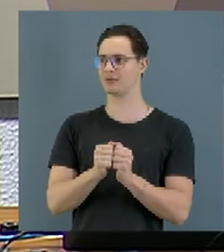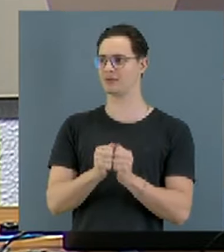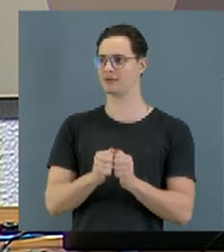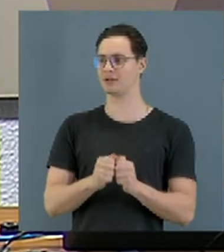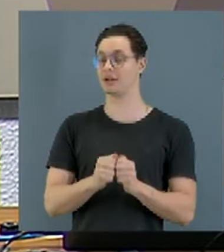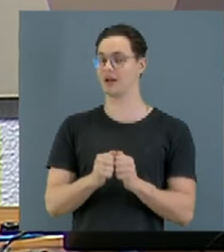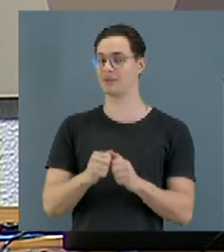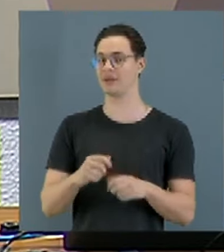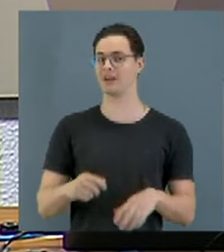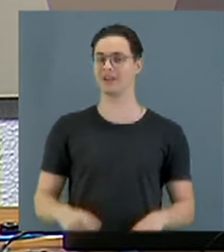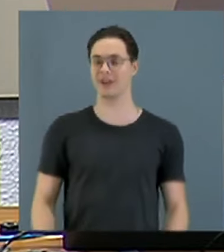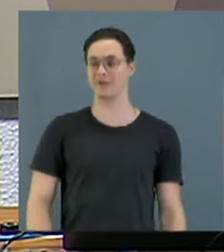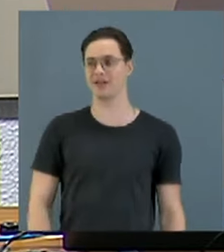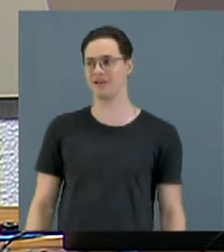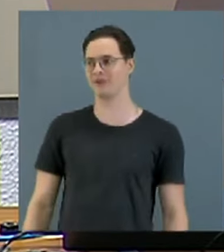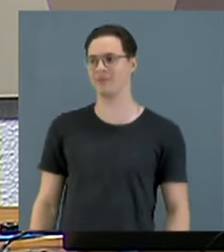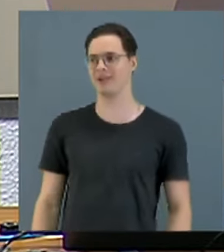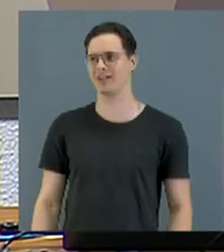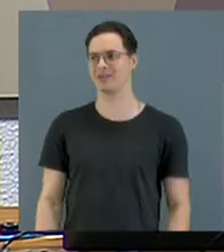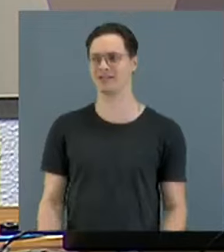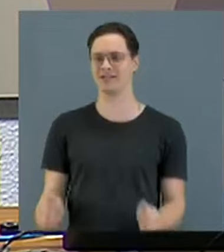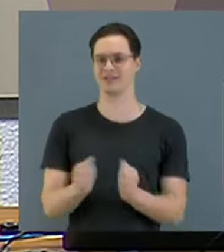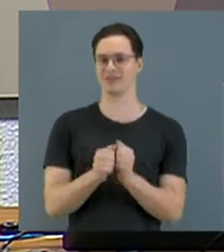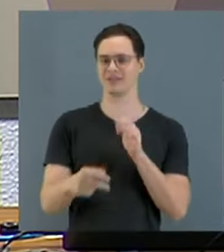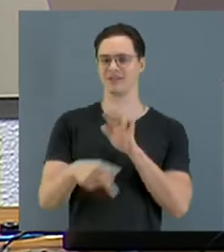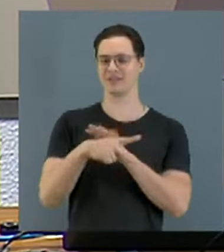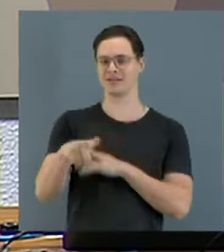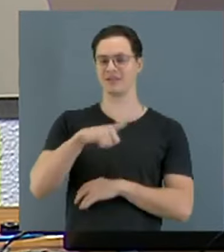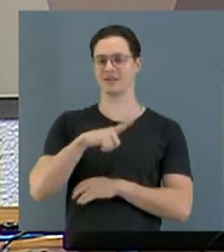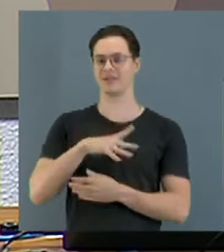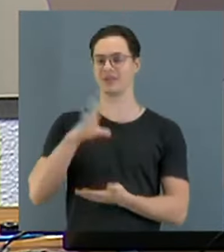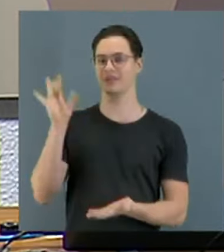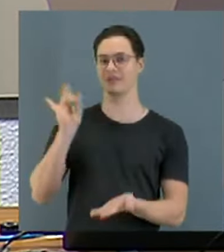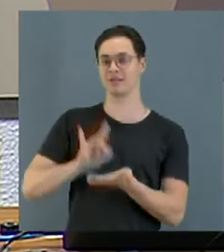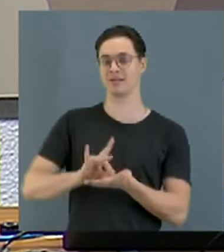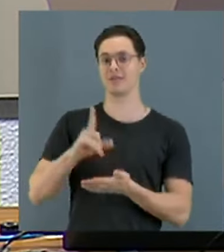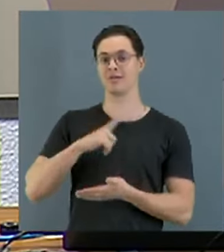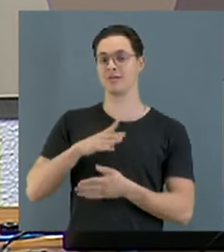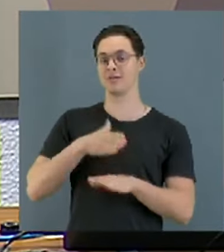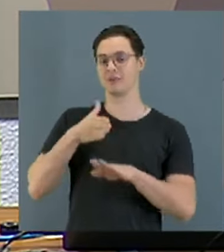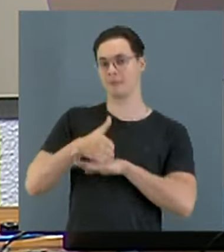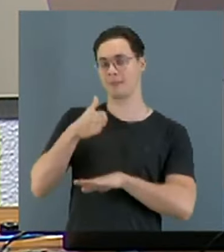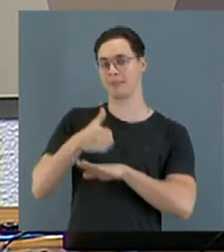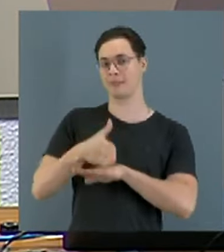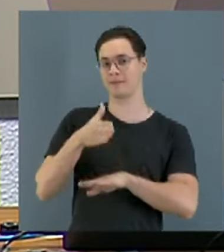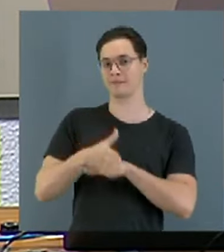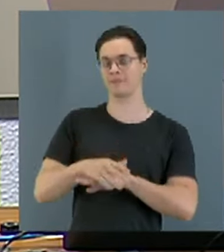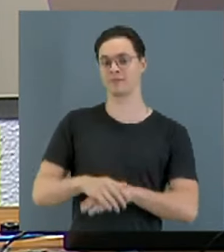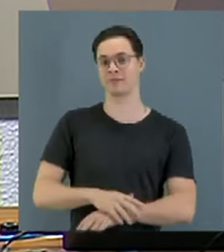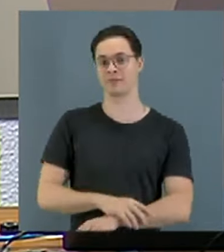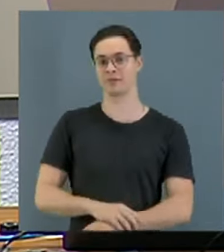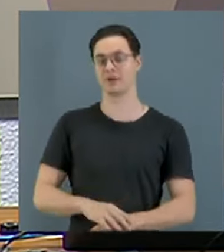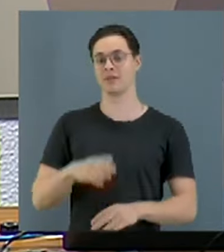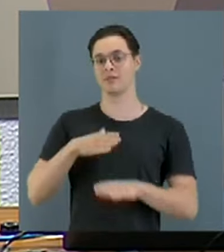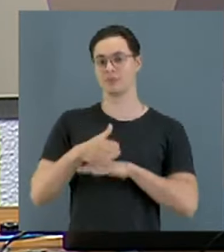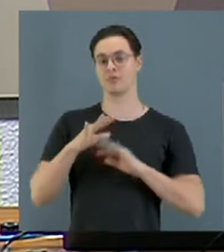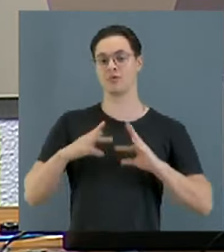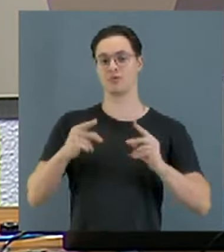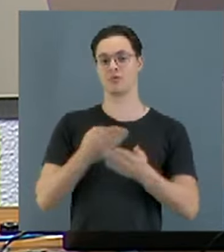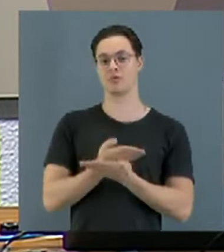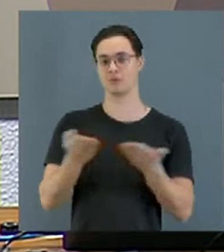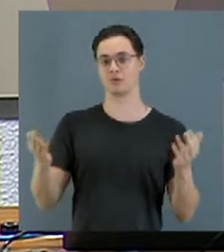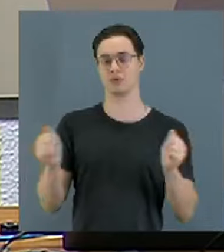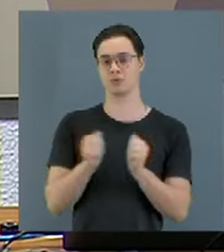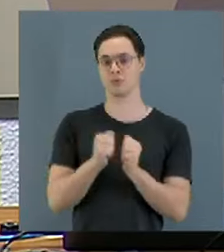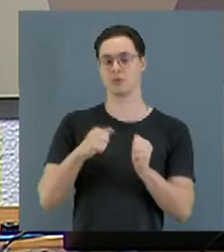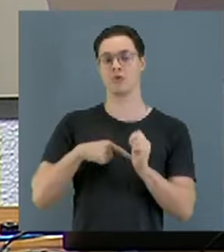deliberação está sendo semipresencial e de fato a participação e a manifestação de todos aqui que me antecederam